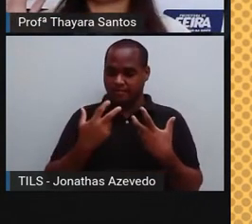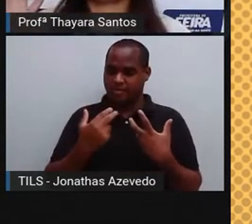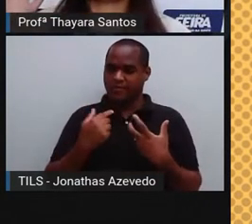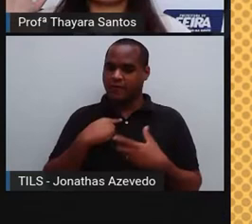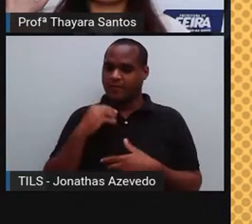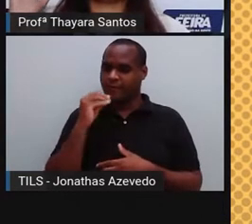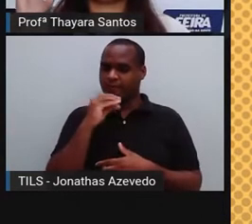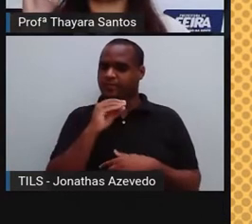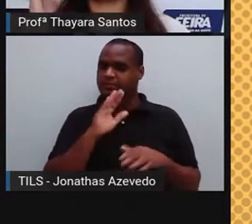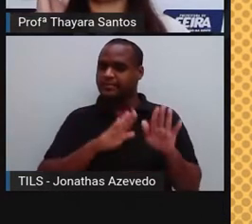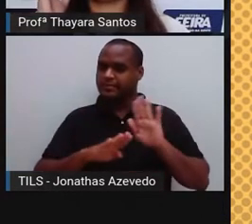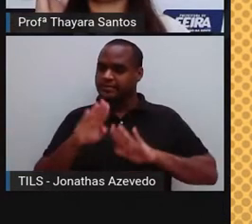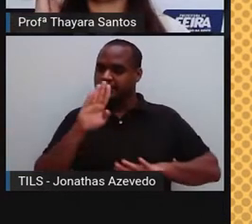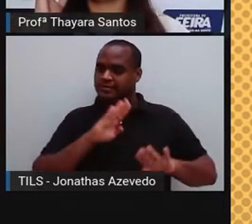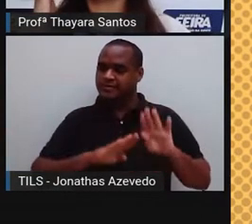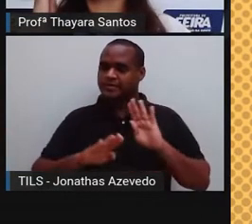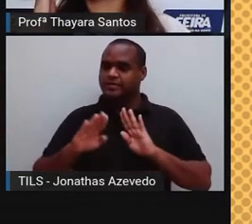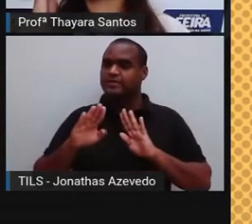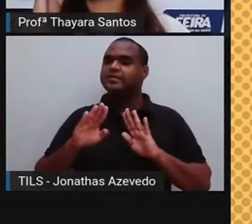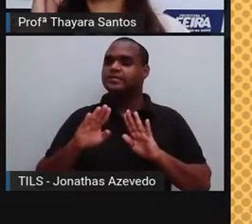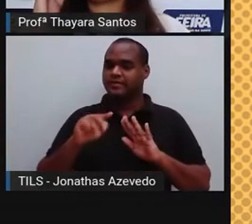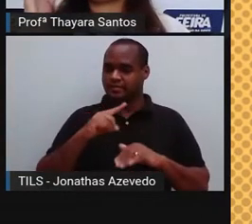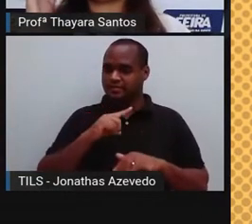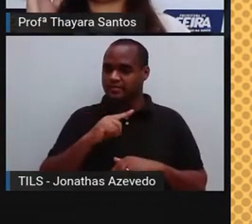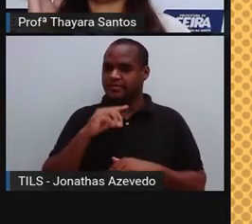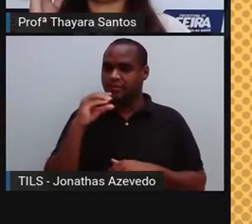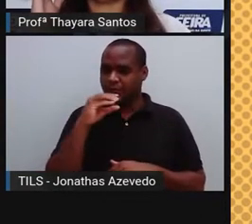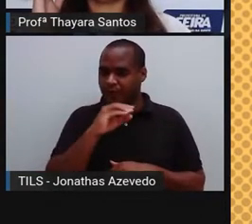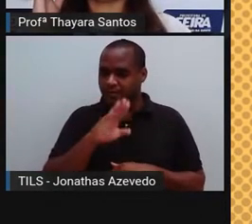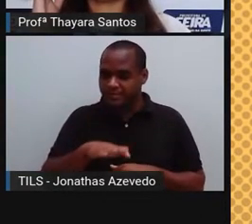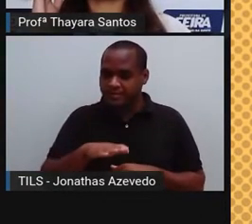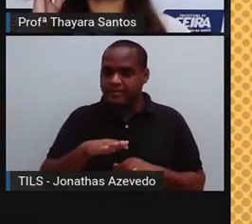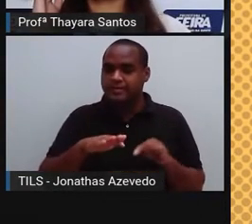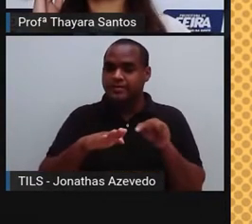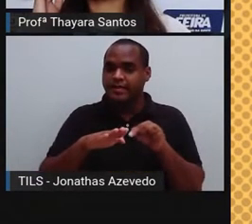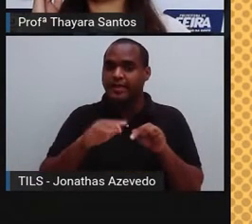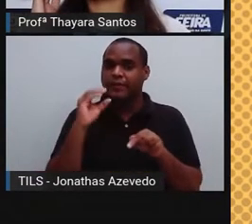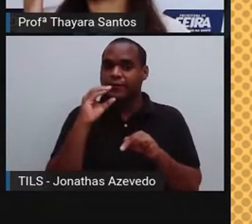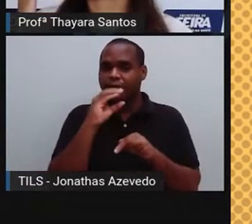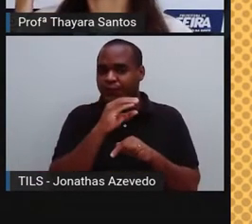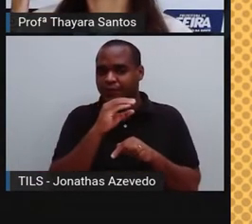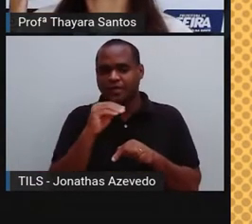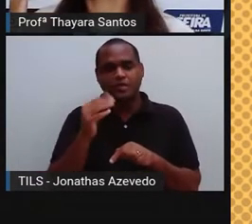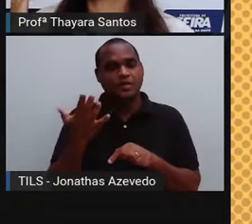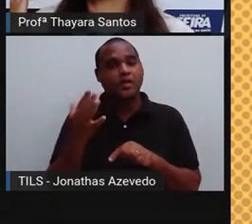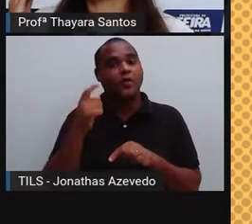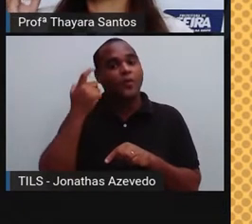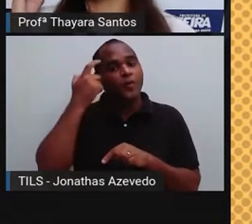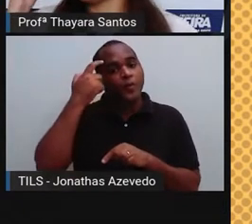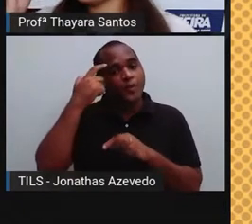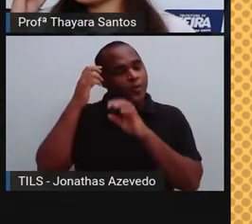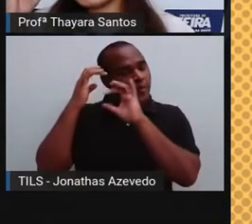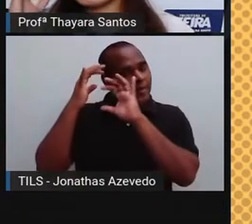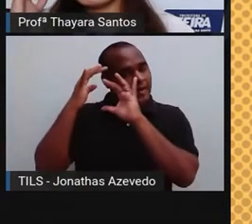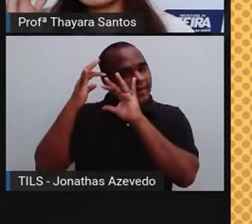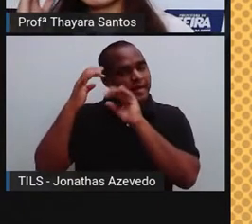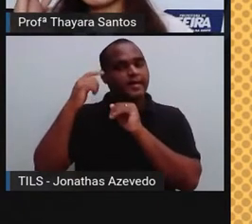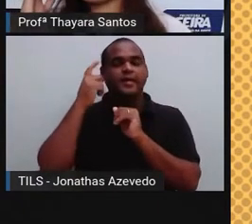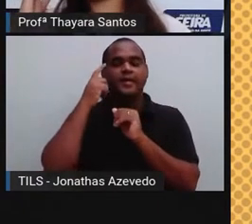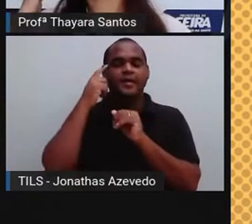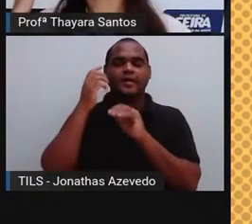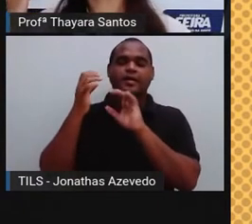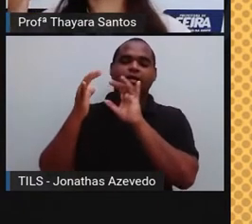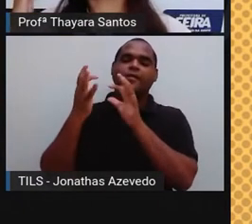informação para o meu cérebro. Chega lá, ó. Ela encostou a mão naquela superfície quente. O que é que a gente tem que fazer? Aí o cérebro, o sistema